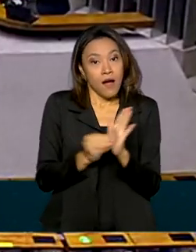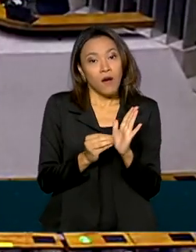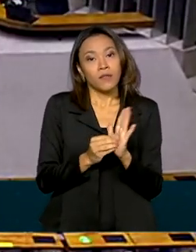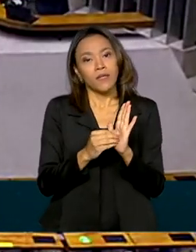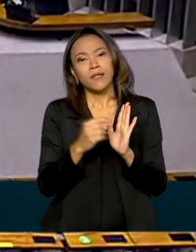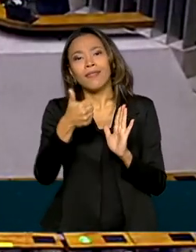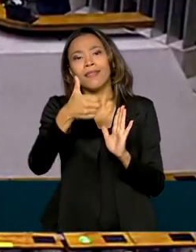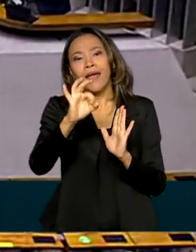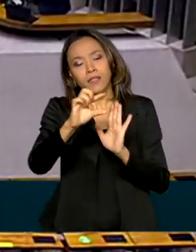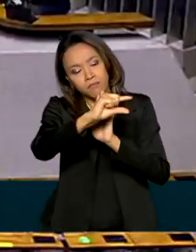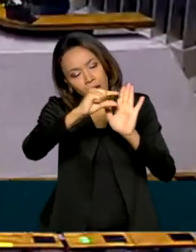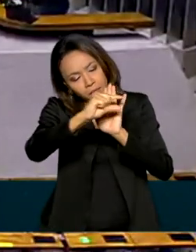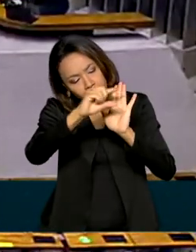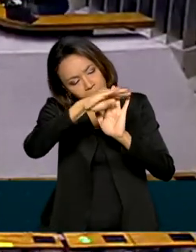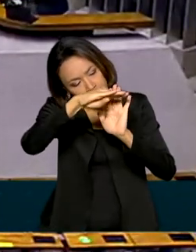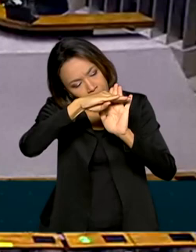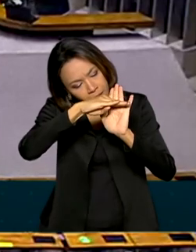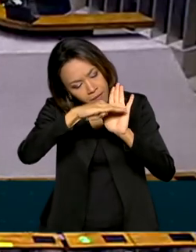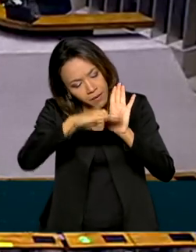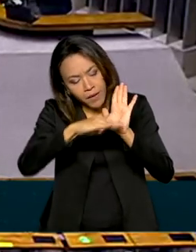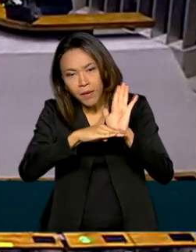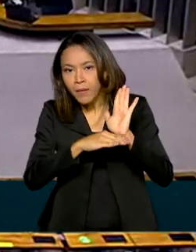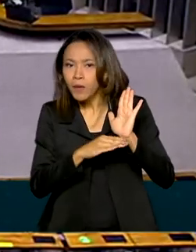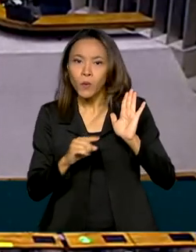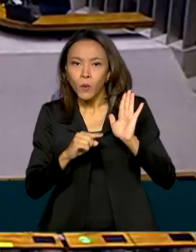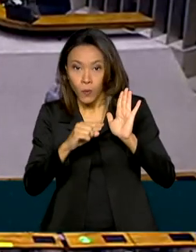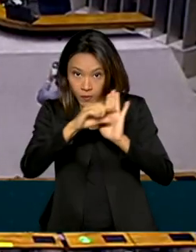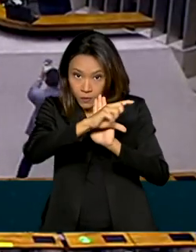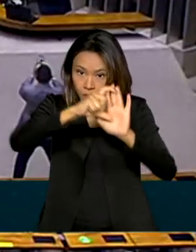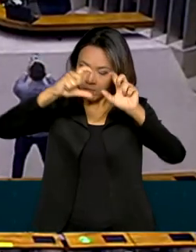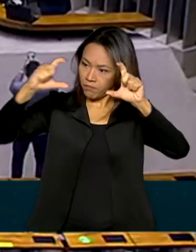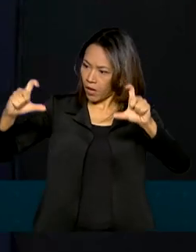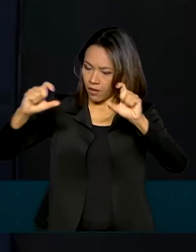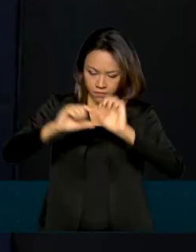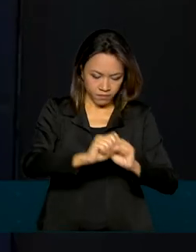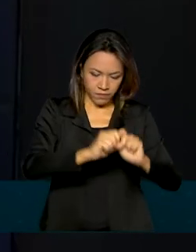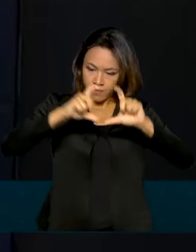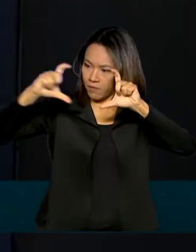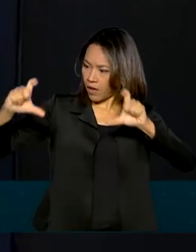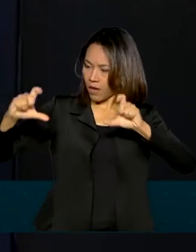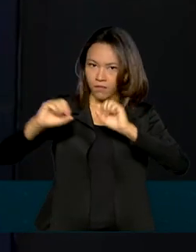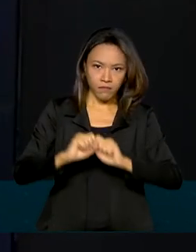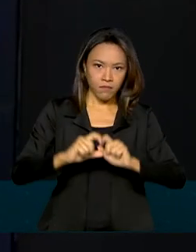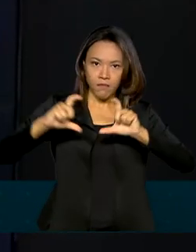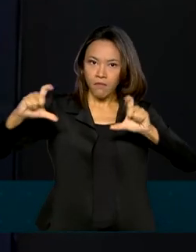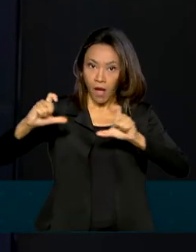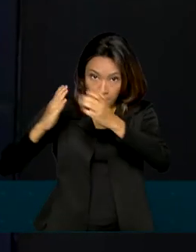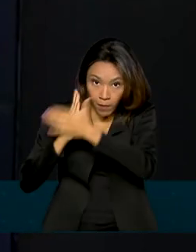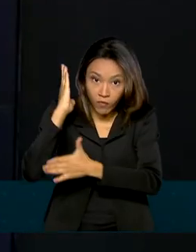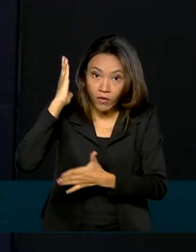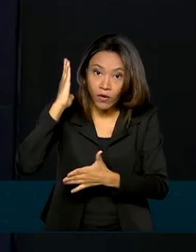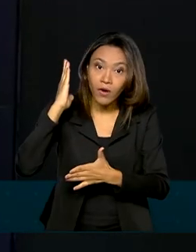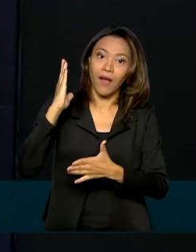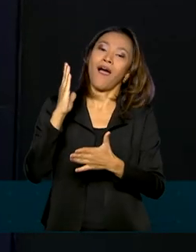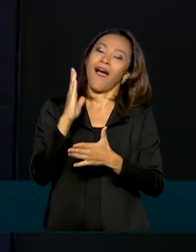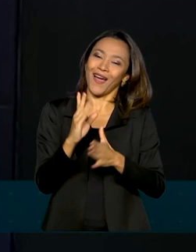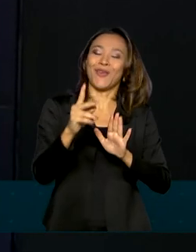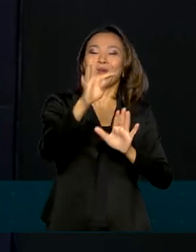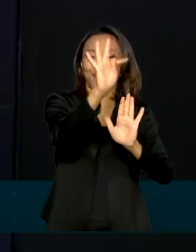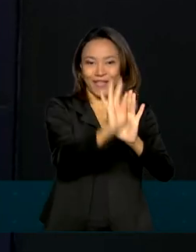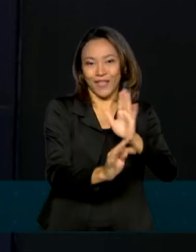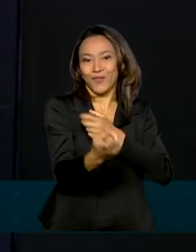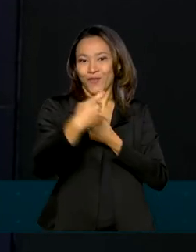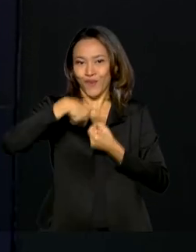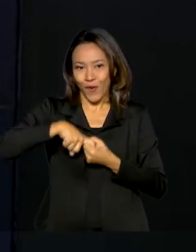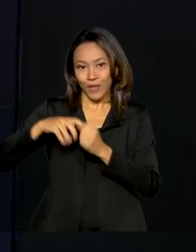que deve acontecer na manhã desta quarta-feira. Caso esses destaques sejam aprovados, o texto volta para o Senado.